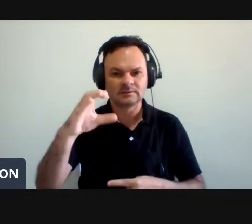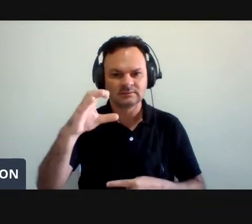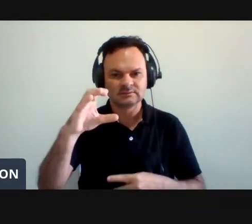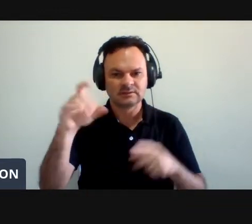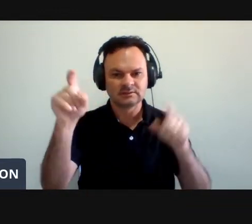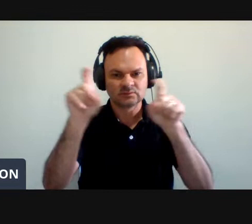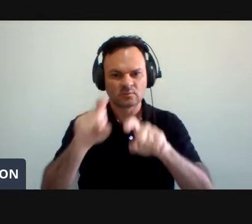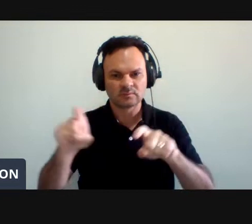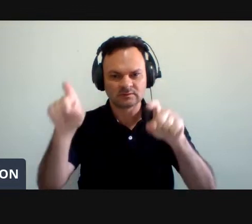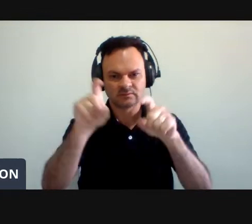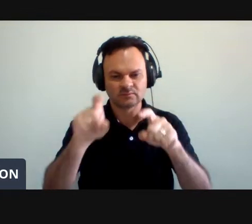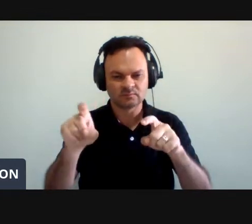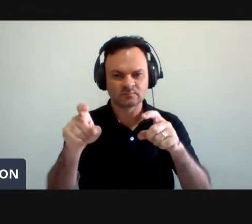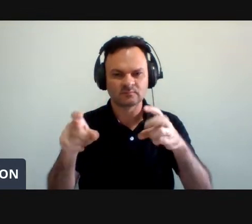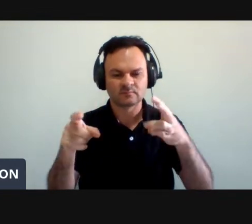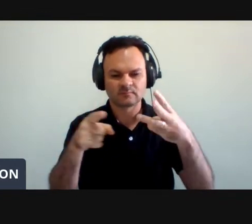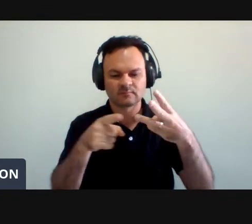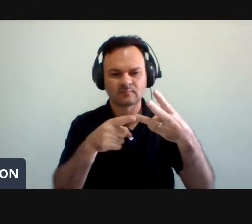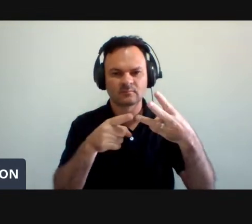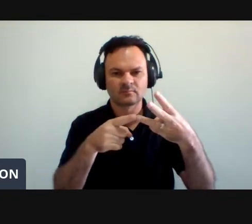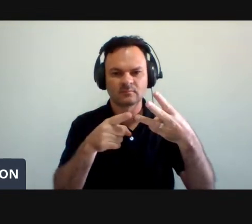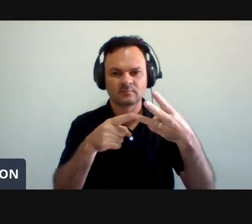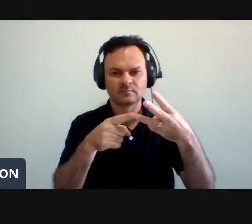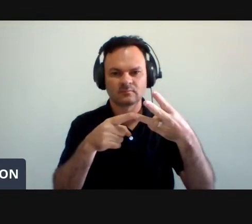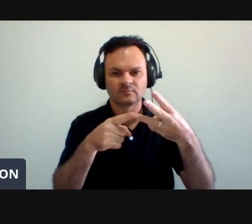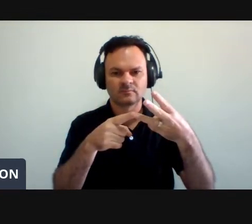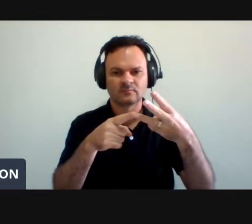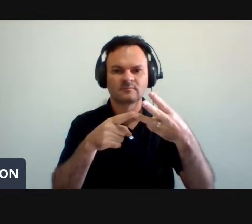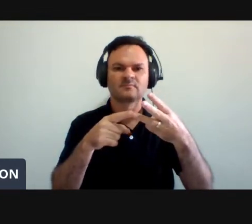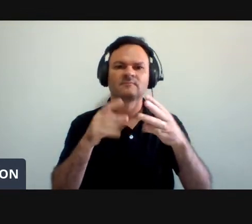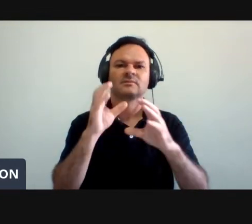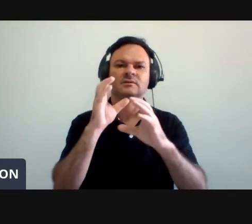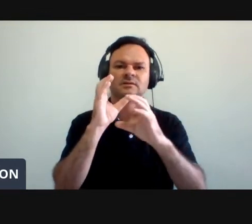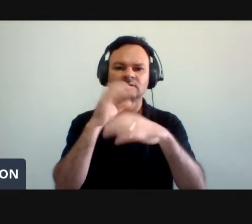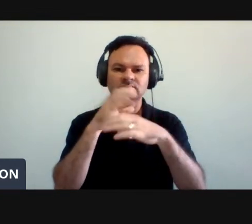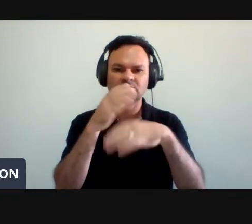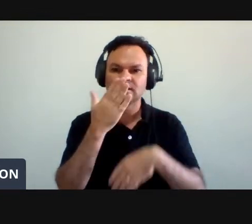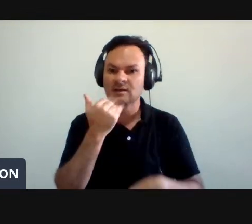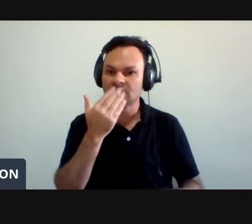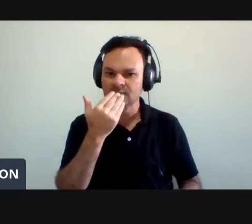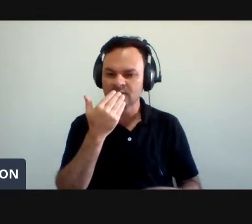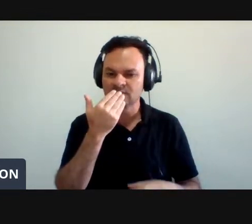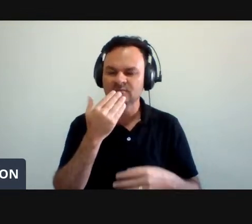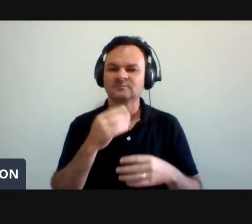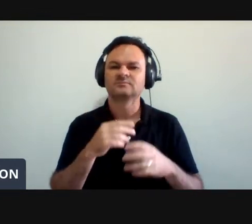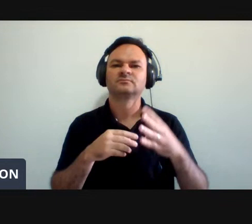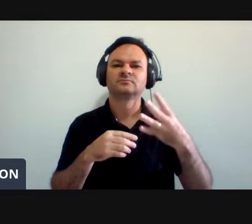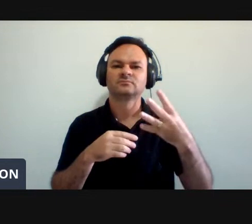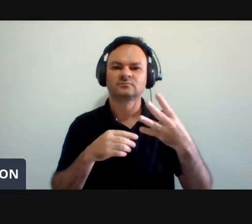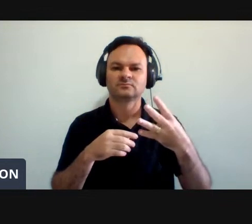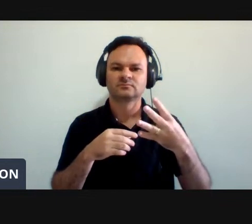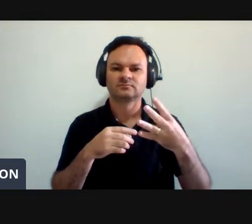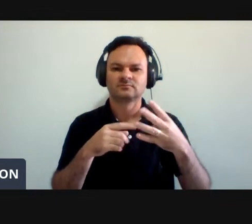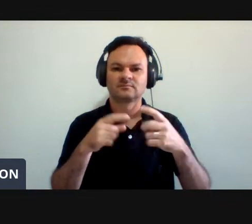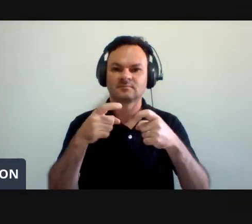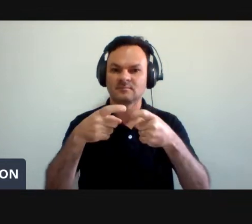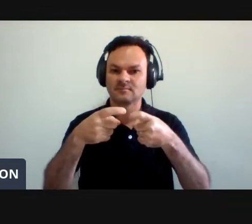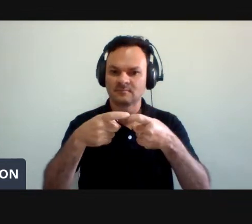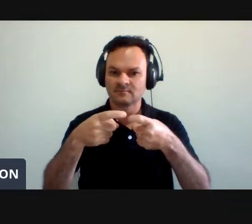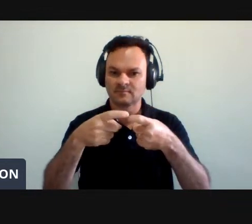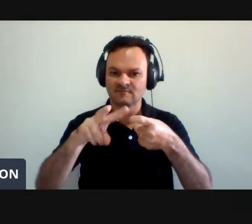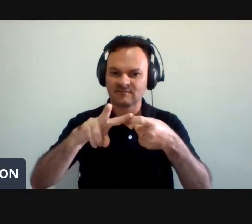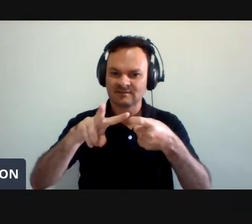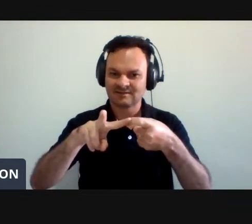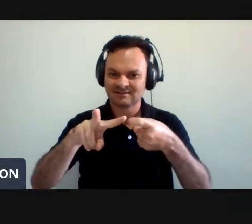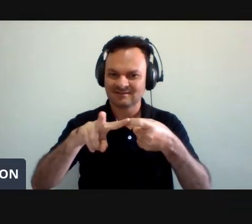computação, bacharelado em engenharia de alimentos, bacharelado em medicina veterinária,